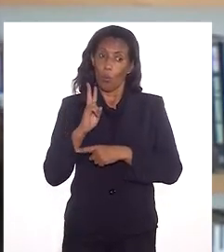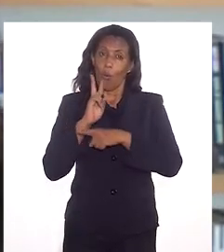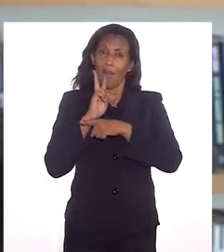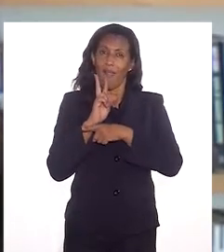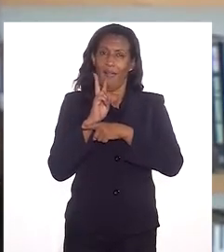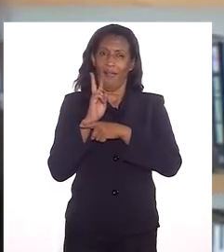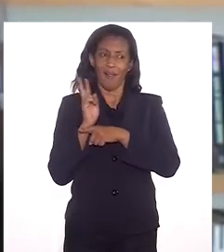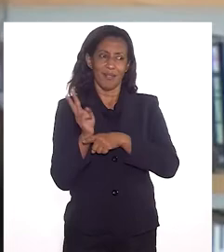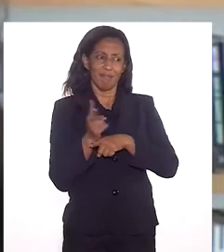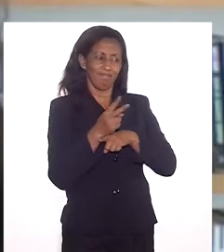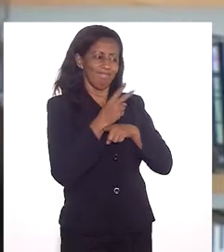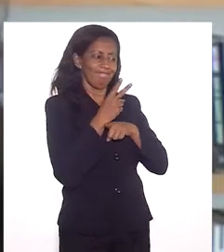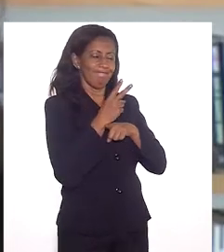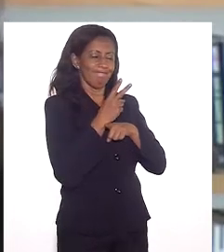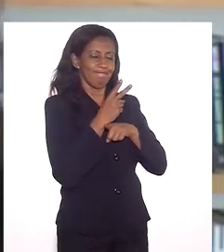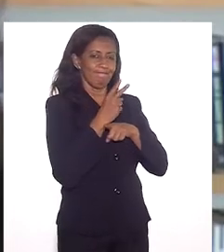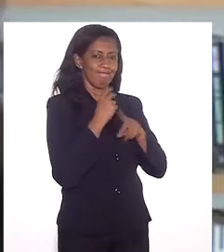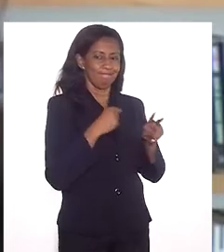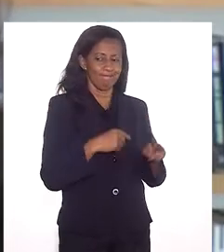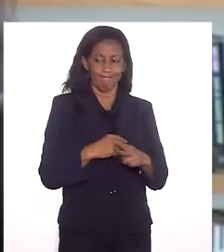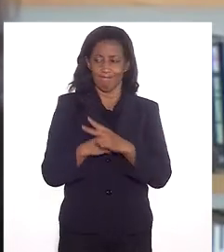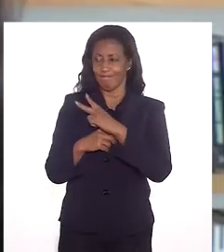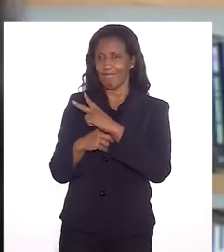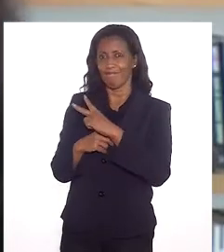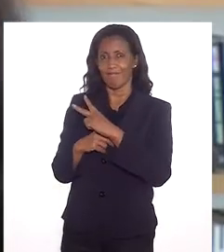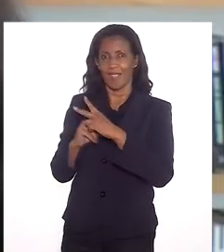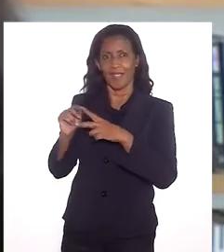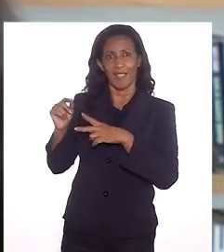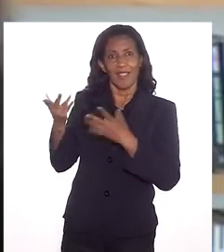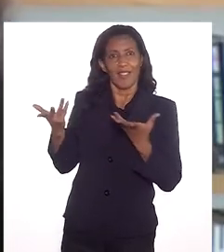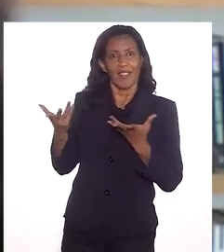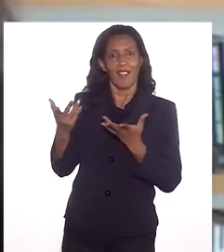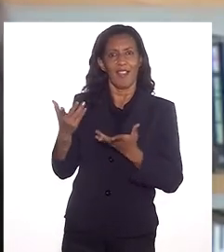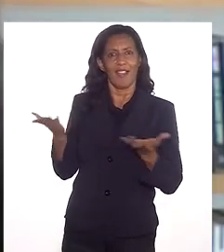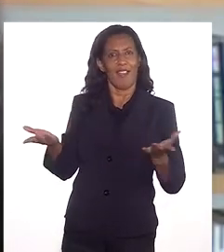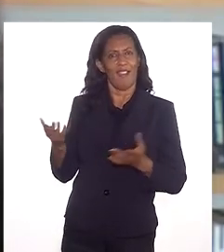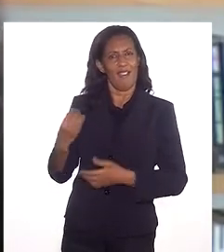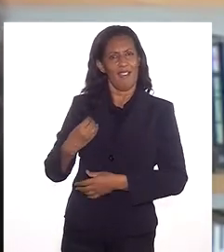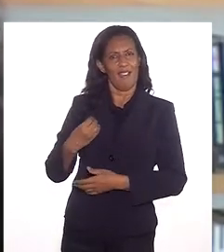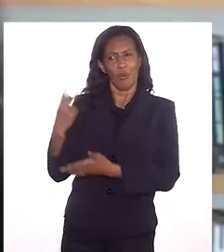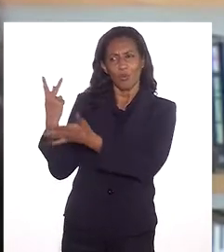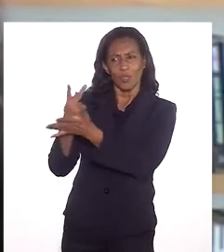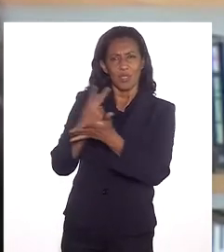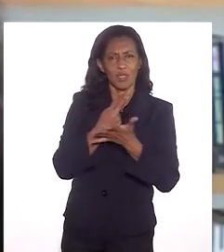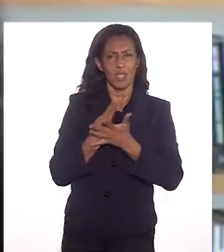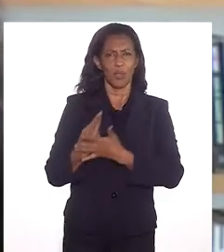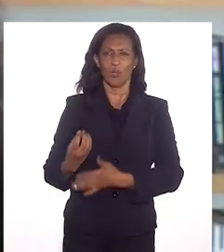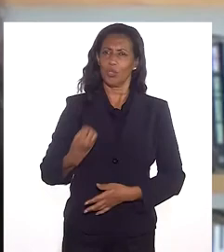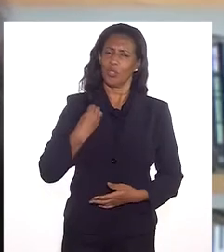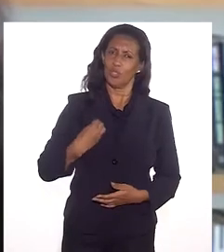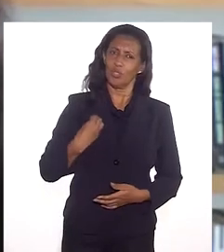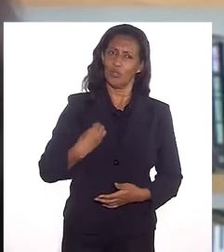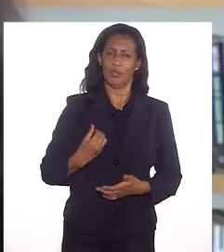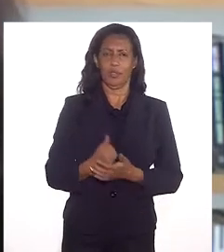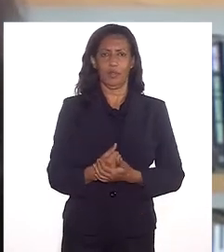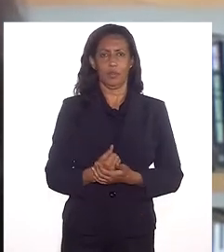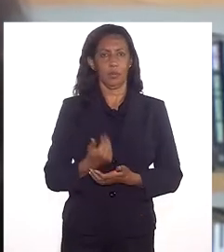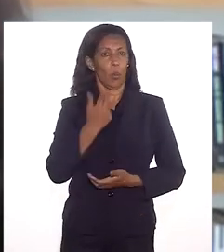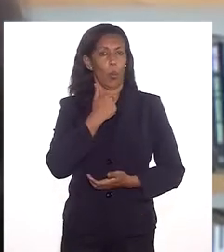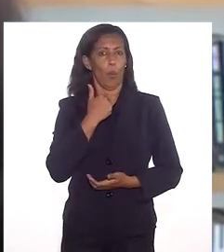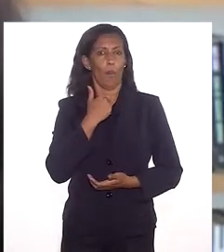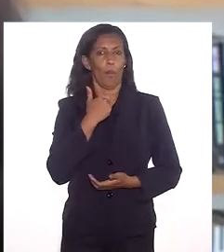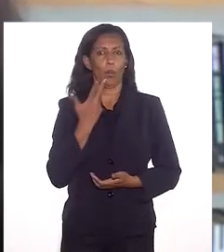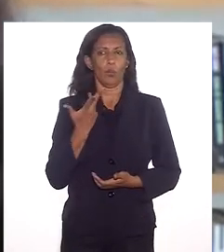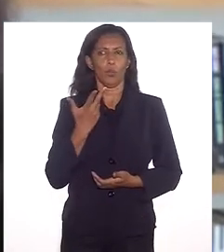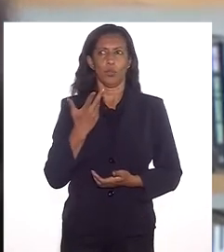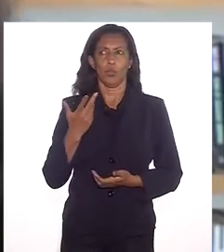do outro, a percepção do outro, a profunda injustiça que a gente vive. Eu acho que a gente